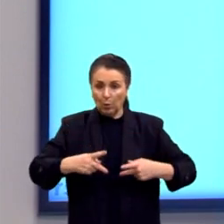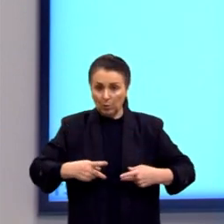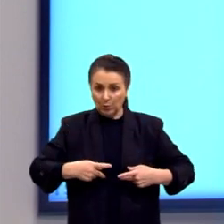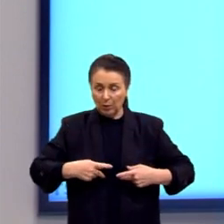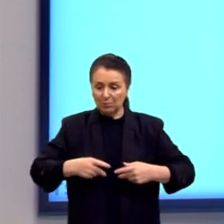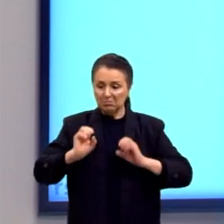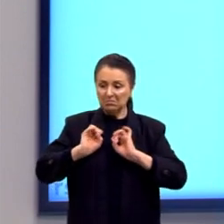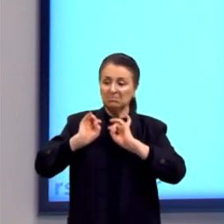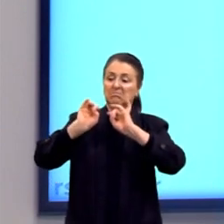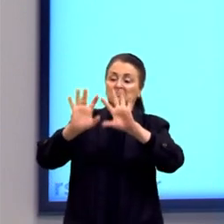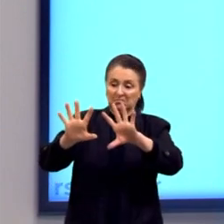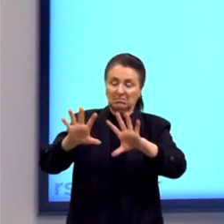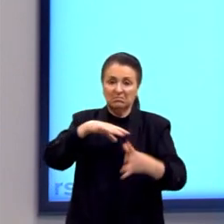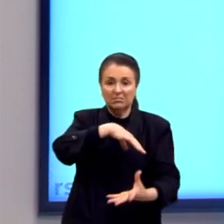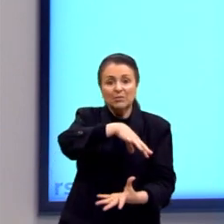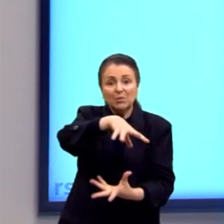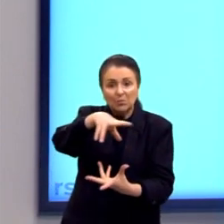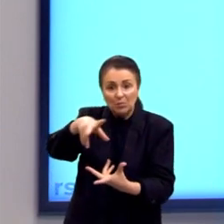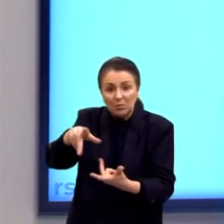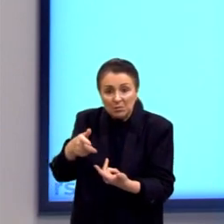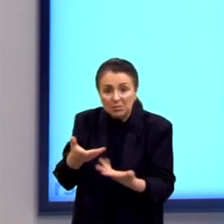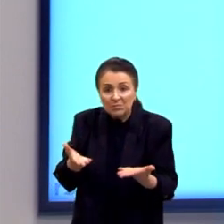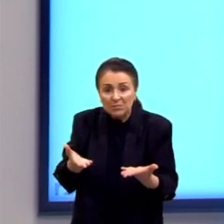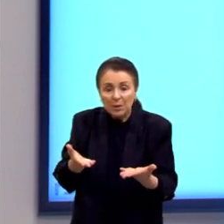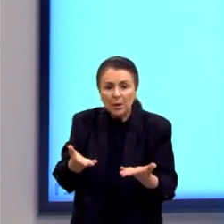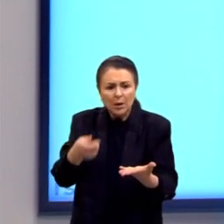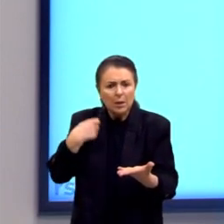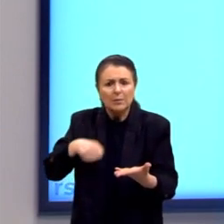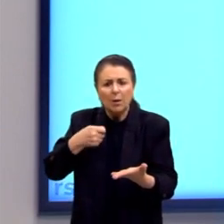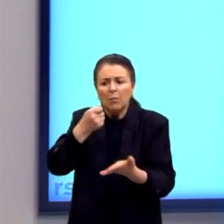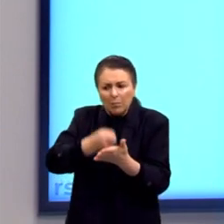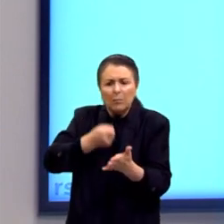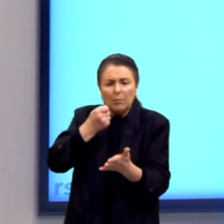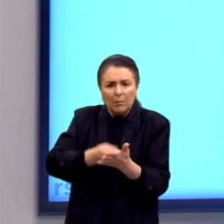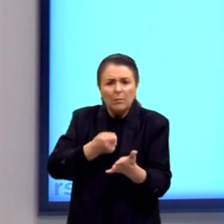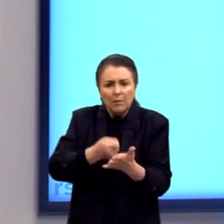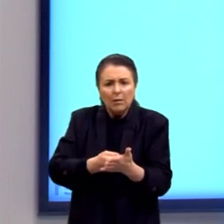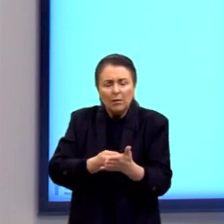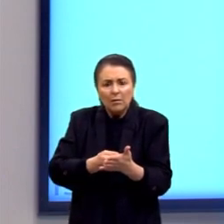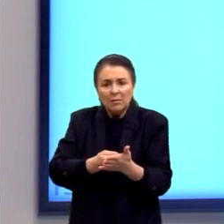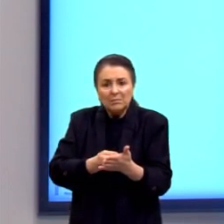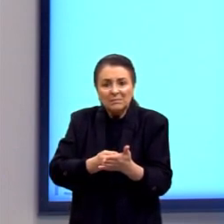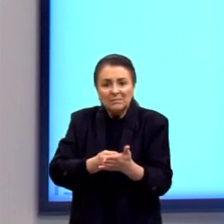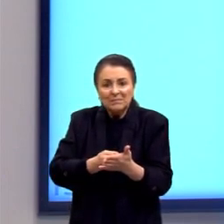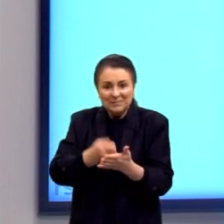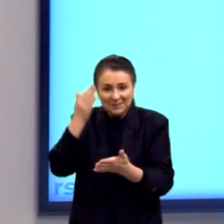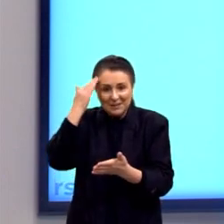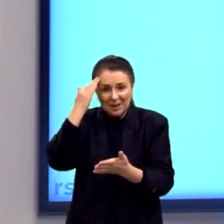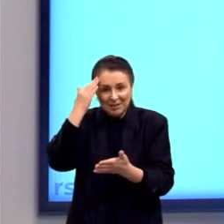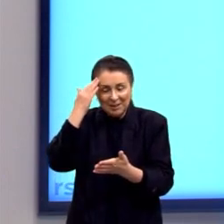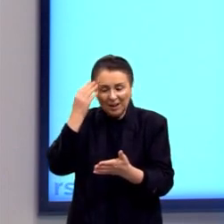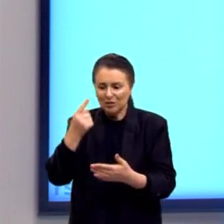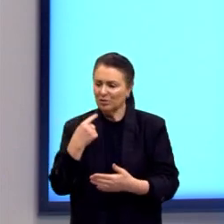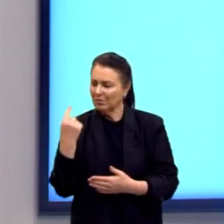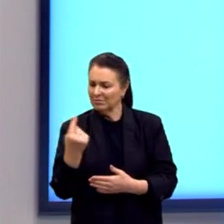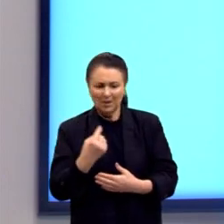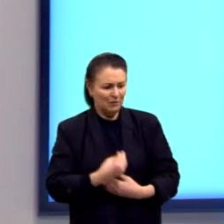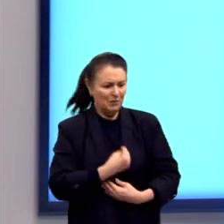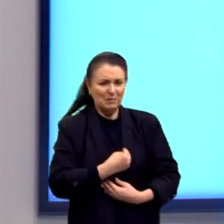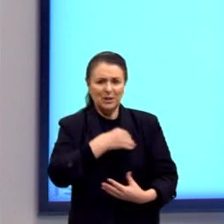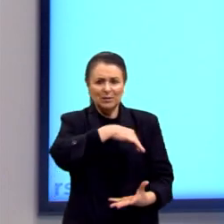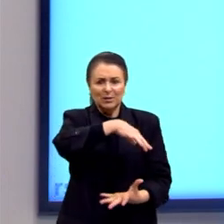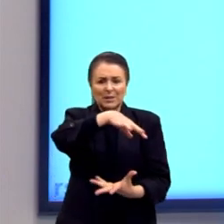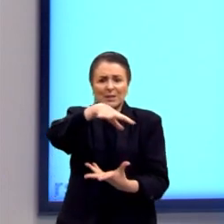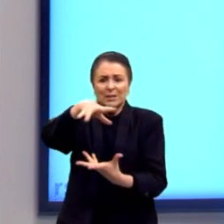jogados ao mundo, e nós temos que nos dar conta de nós. o homem está lançado ao mundo. E aí, esse homem